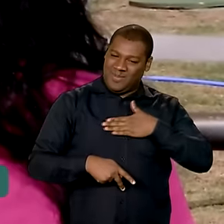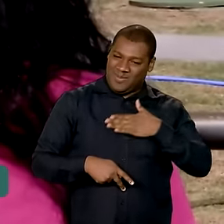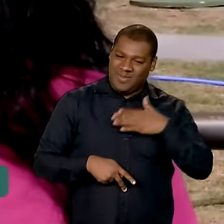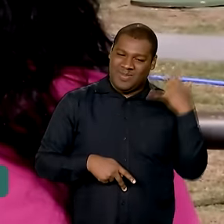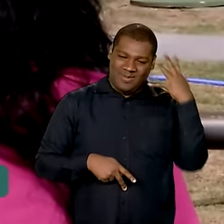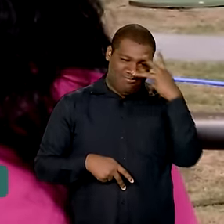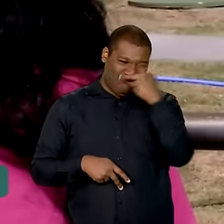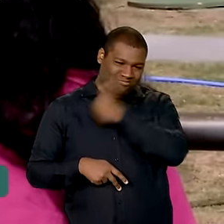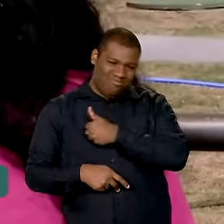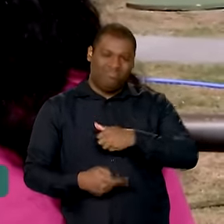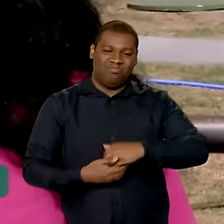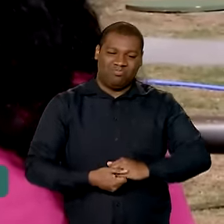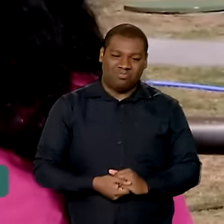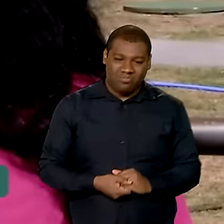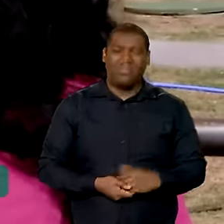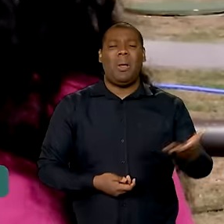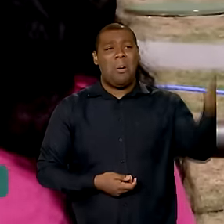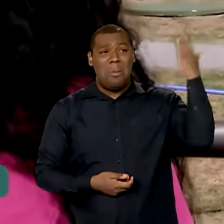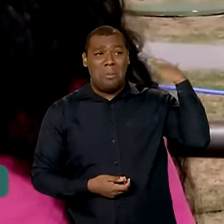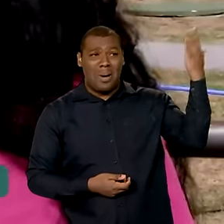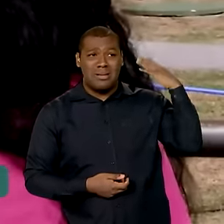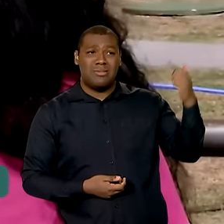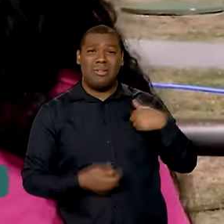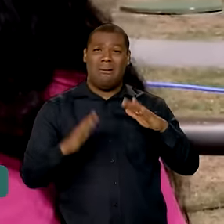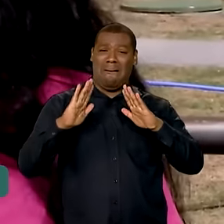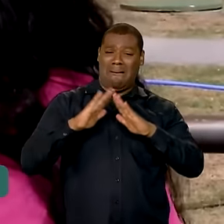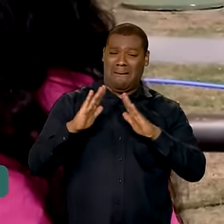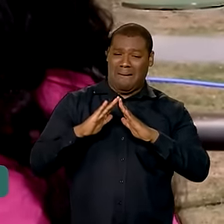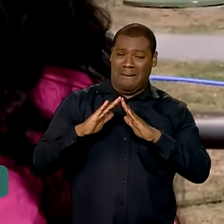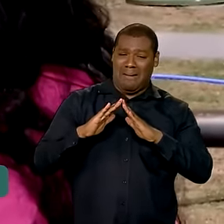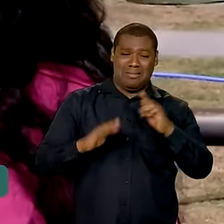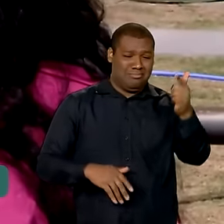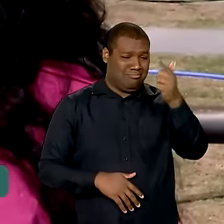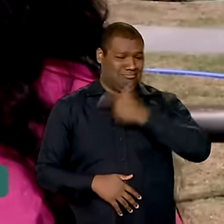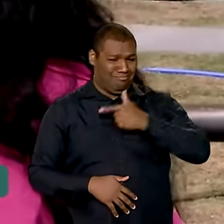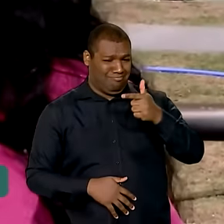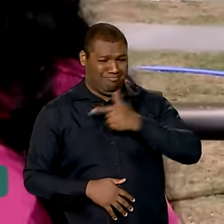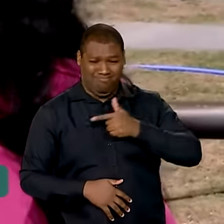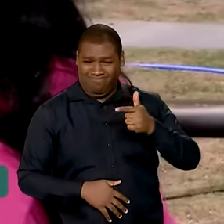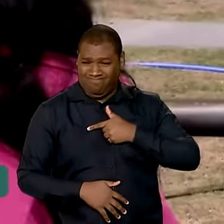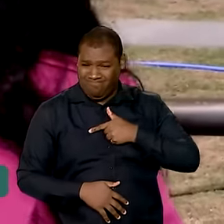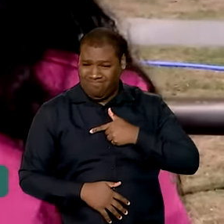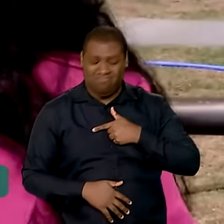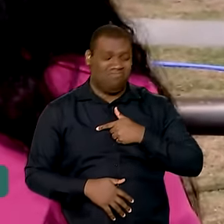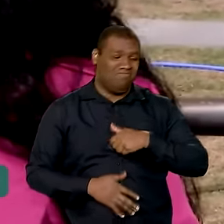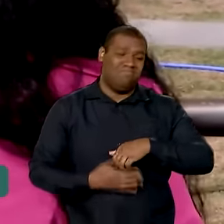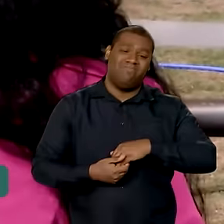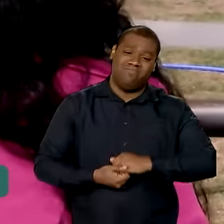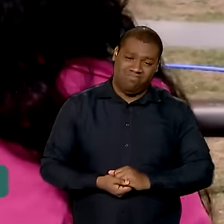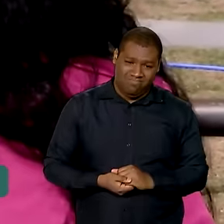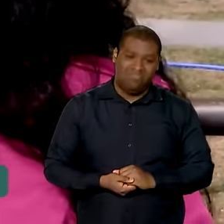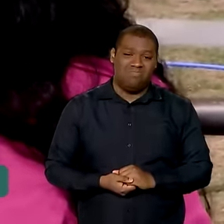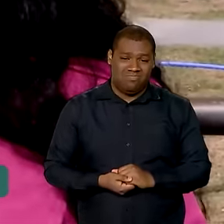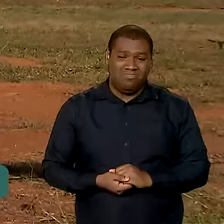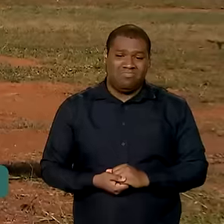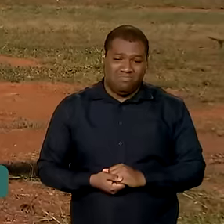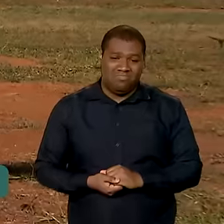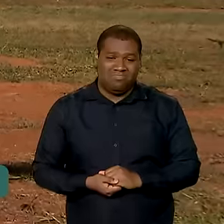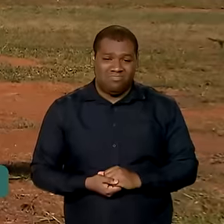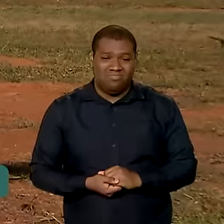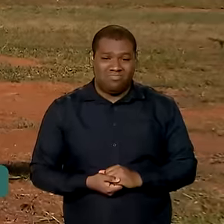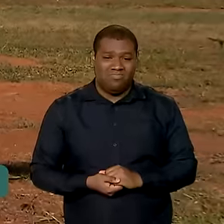né? Onde eu estava, se você ver o horror do quintal, você vai cair para trás, entendeu?